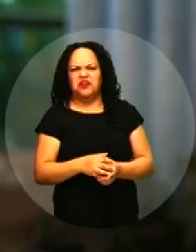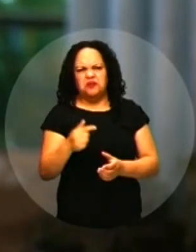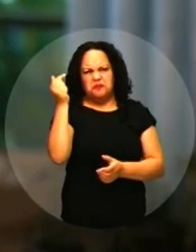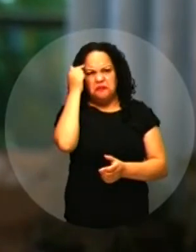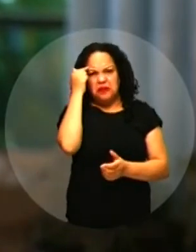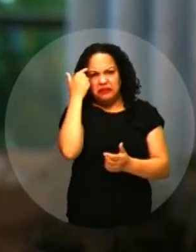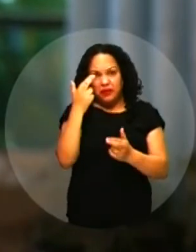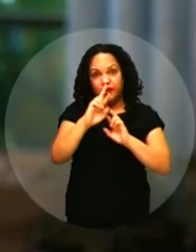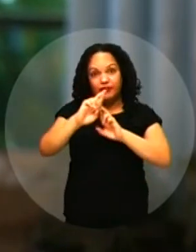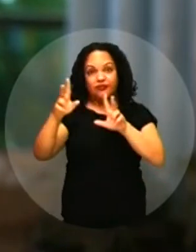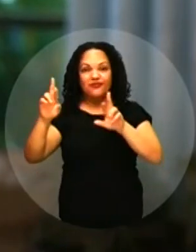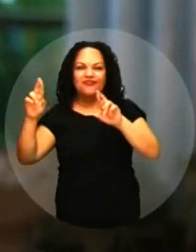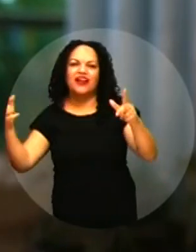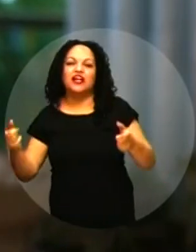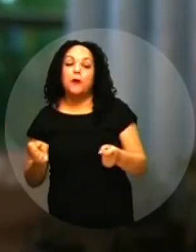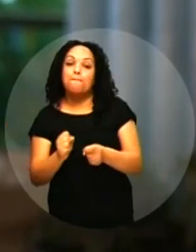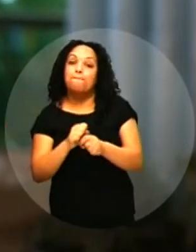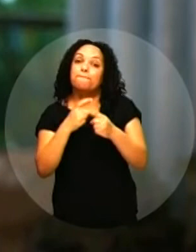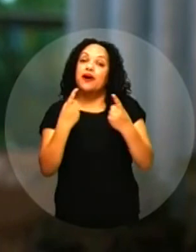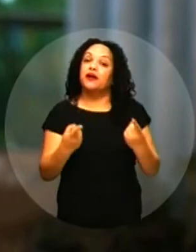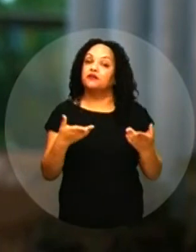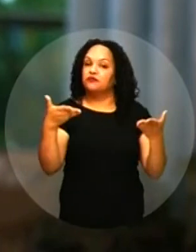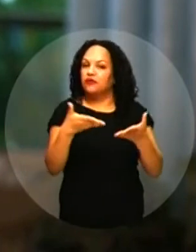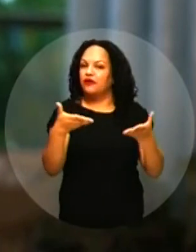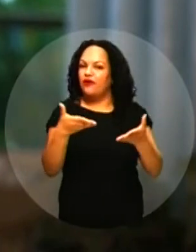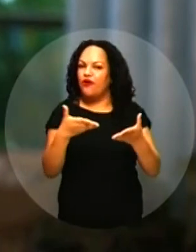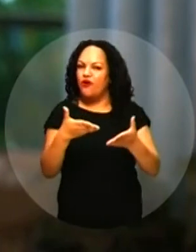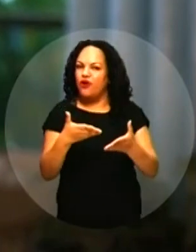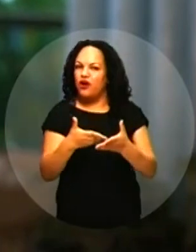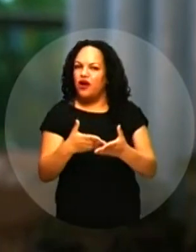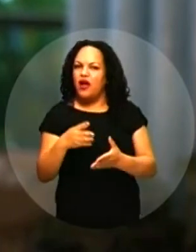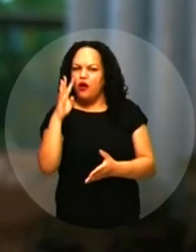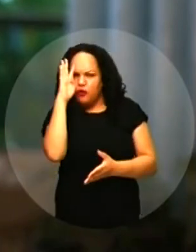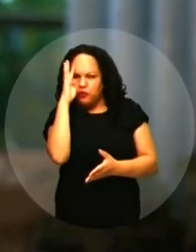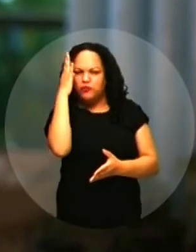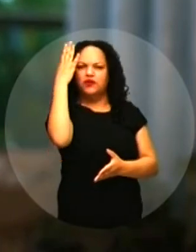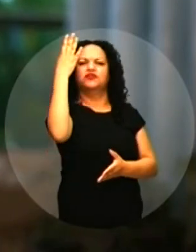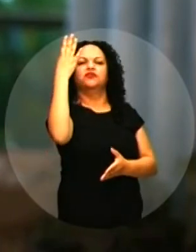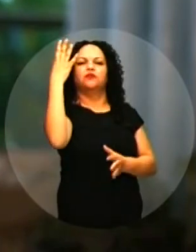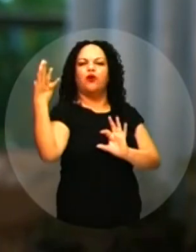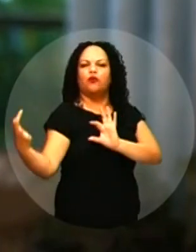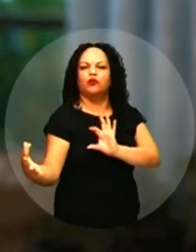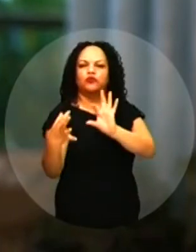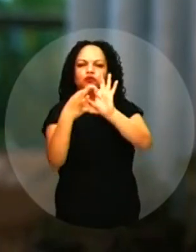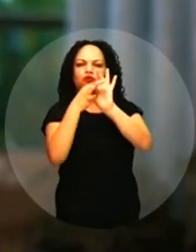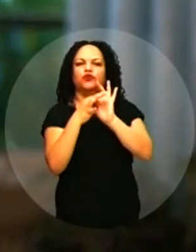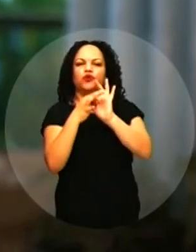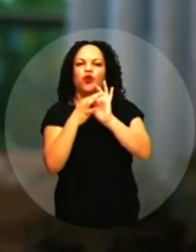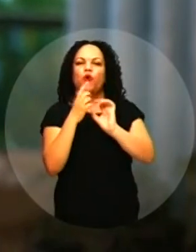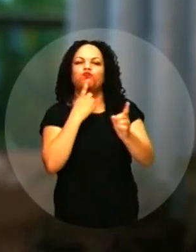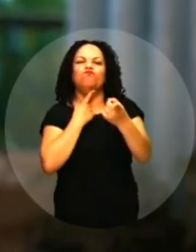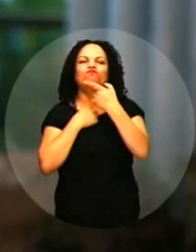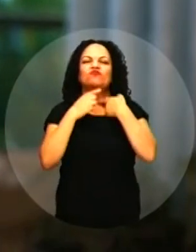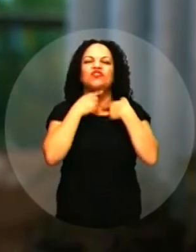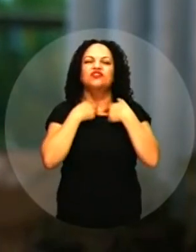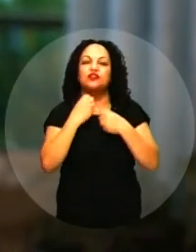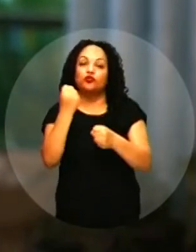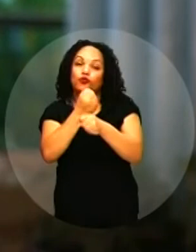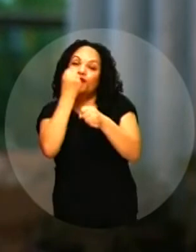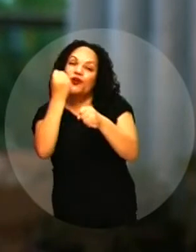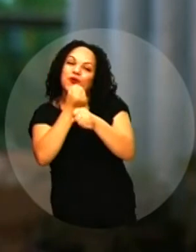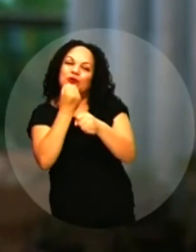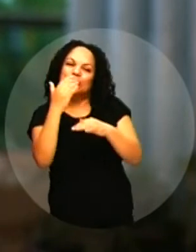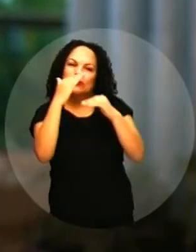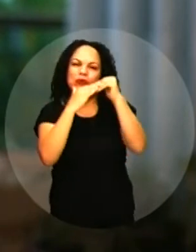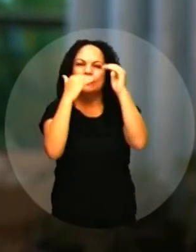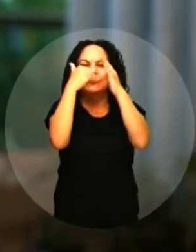pense igual em tudo Nesse momento algo muito mais importante nos une O desejo de reconstruir